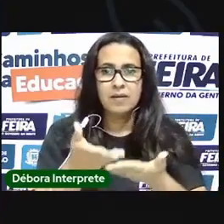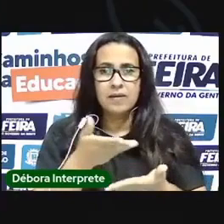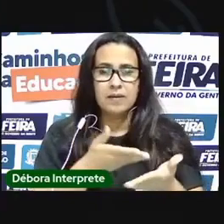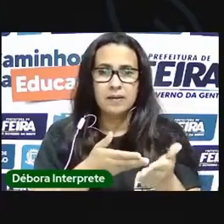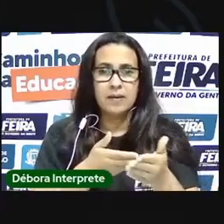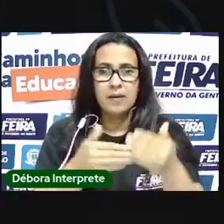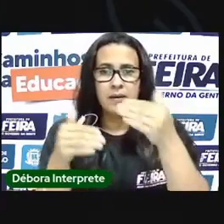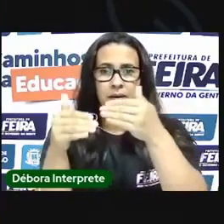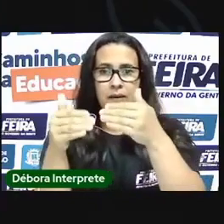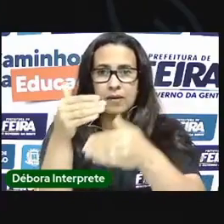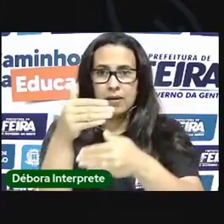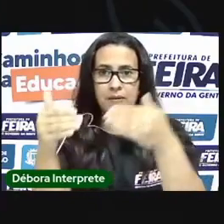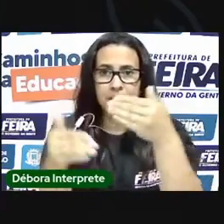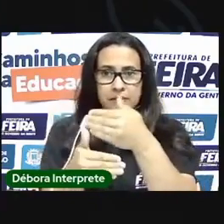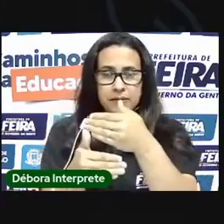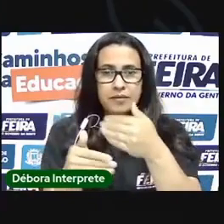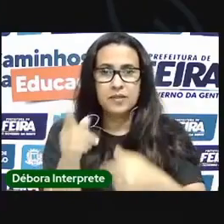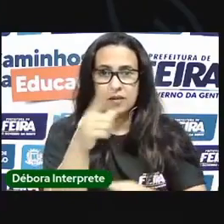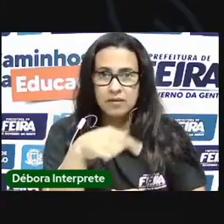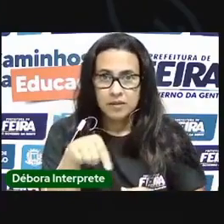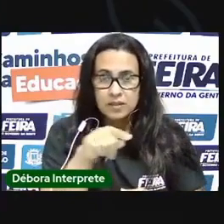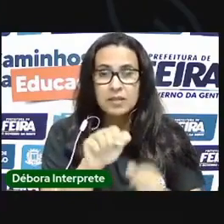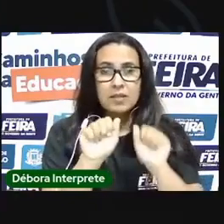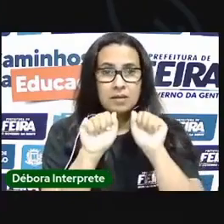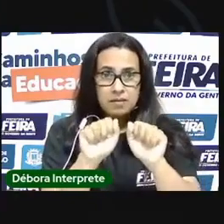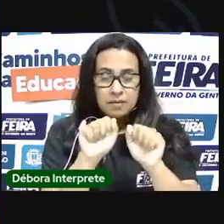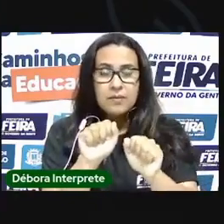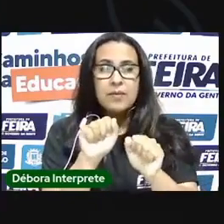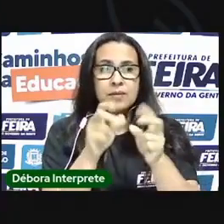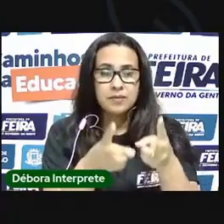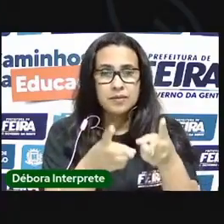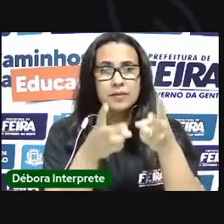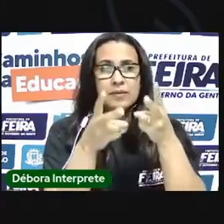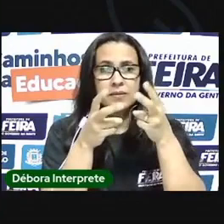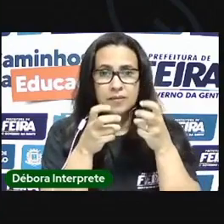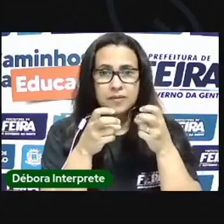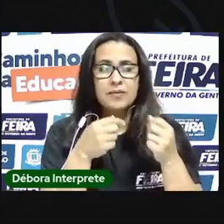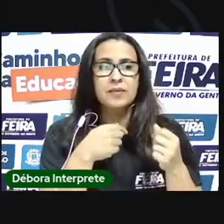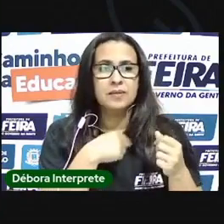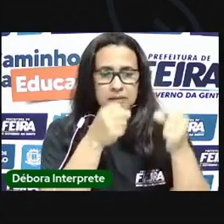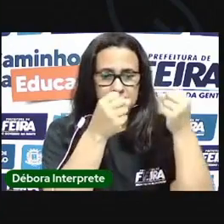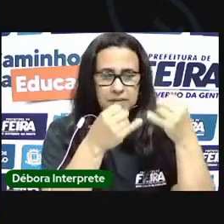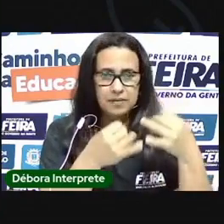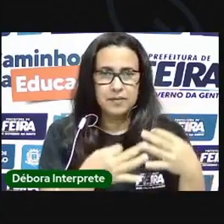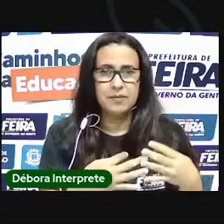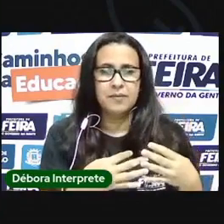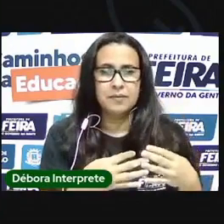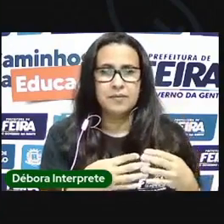slides para que vocês possam acompanhar melhor aquilo que eu pretendo comunicar para vocês.